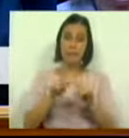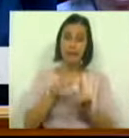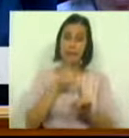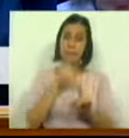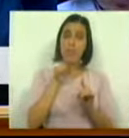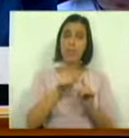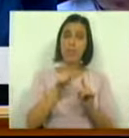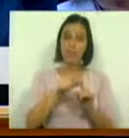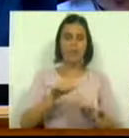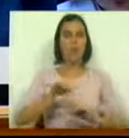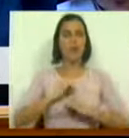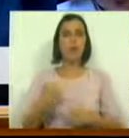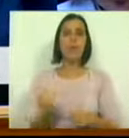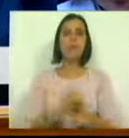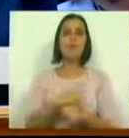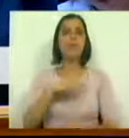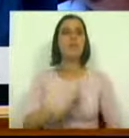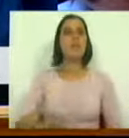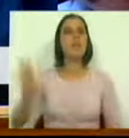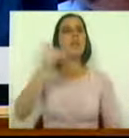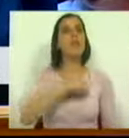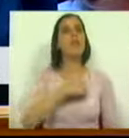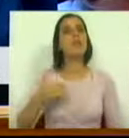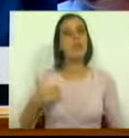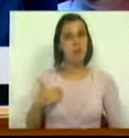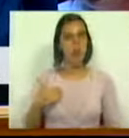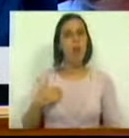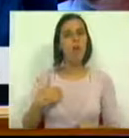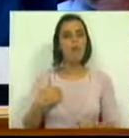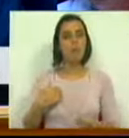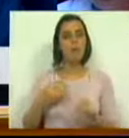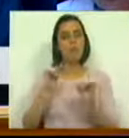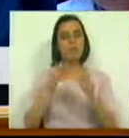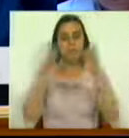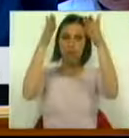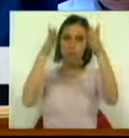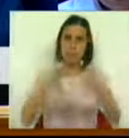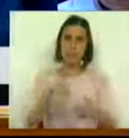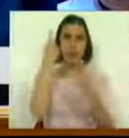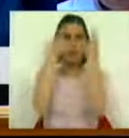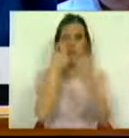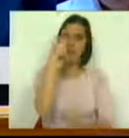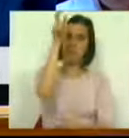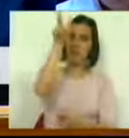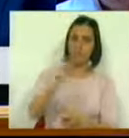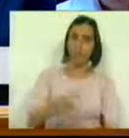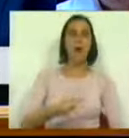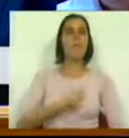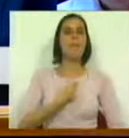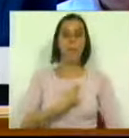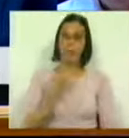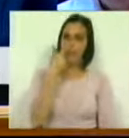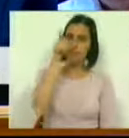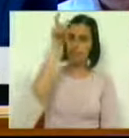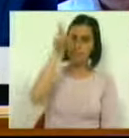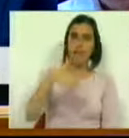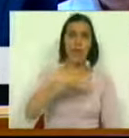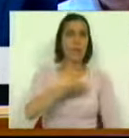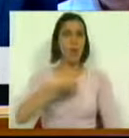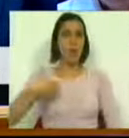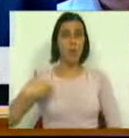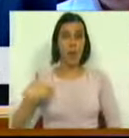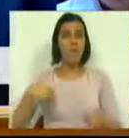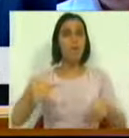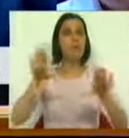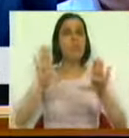medida, o nosso Serviço Nacional de Saúde, centrado no cidadão, se preocupe com cidadão saudável,